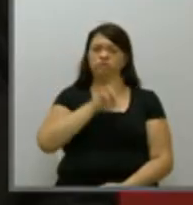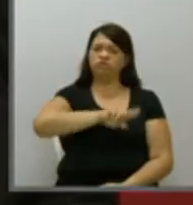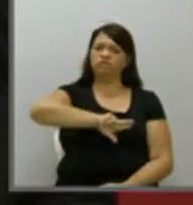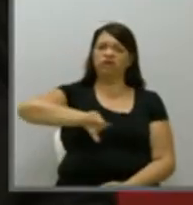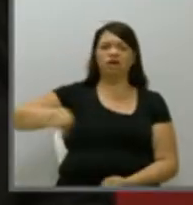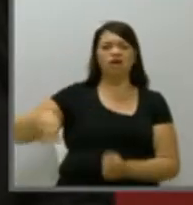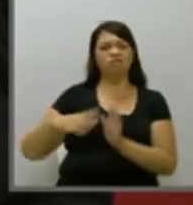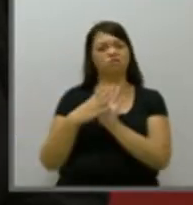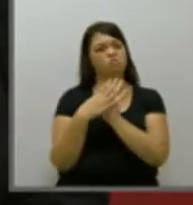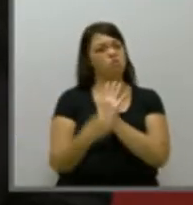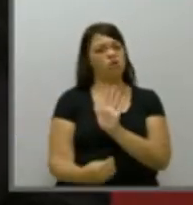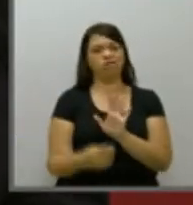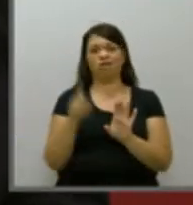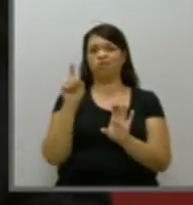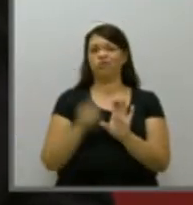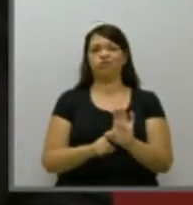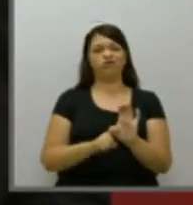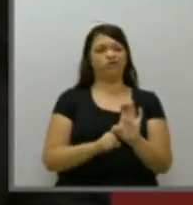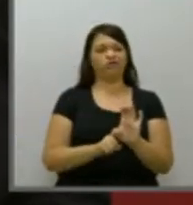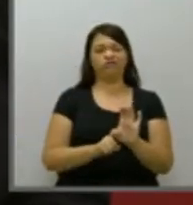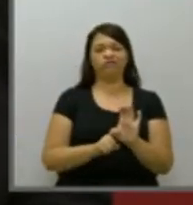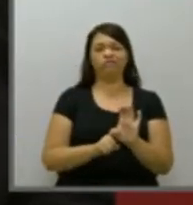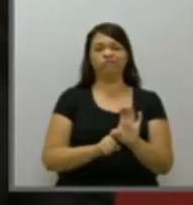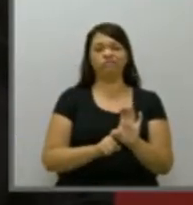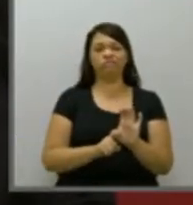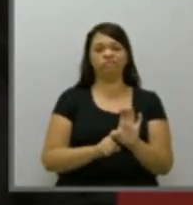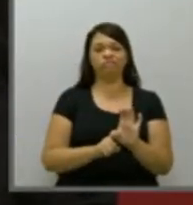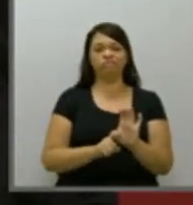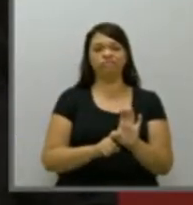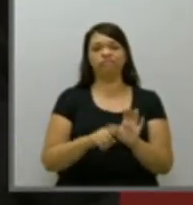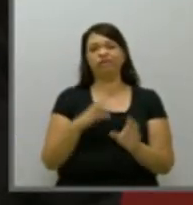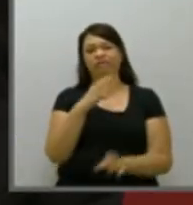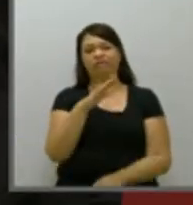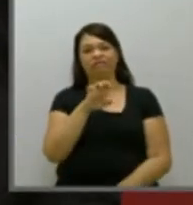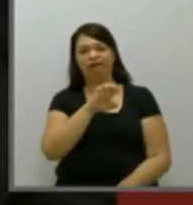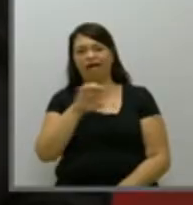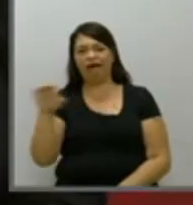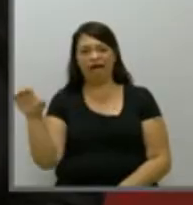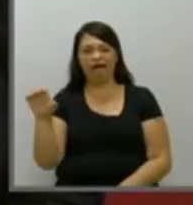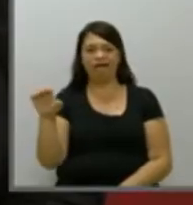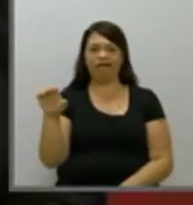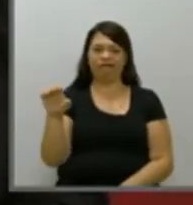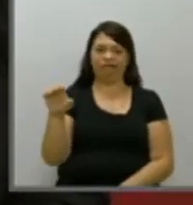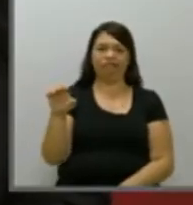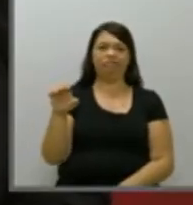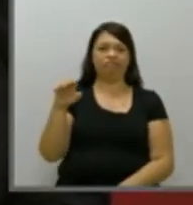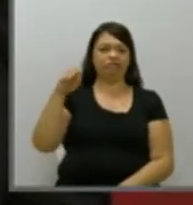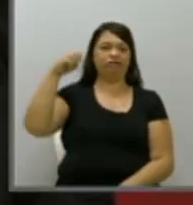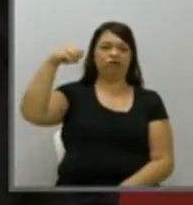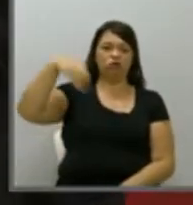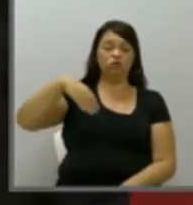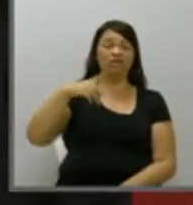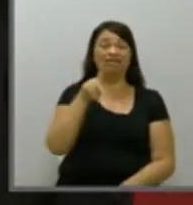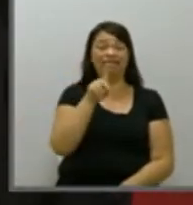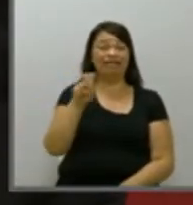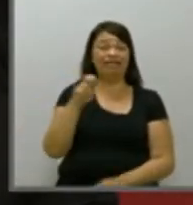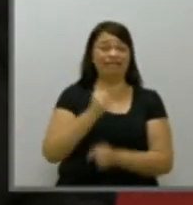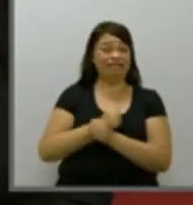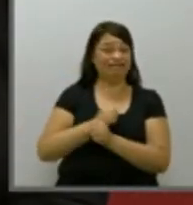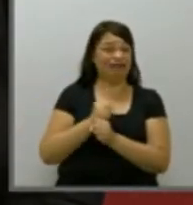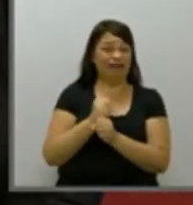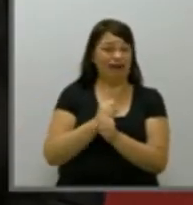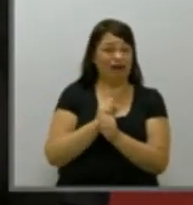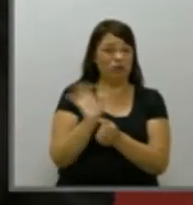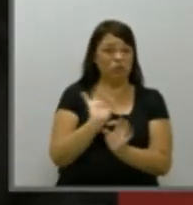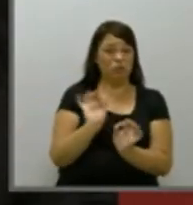de dívidas, que iam desde a CE, RGE, que fazia 15 anos que não era paga,